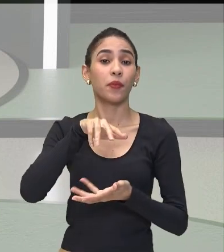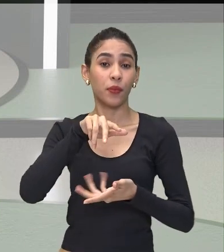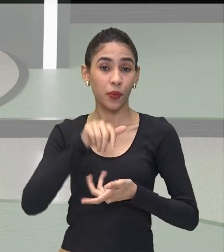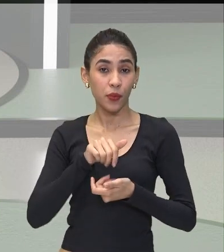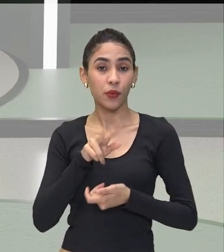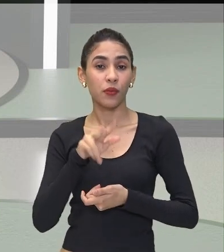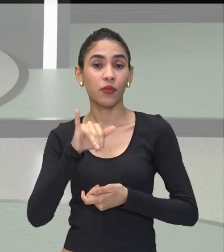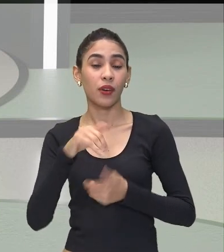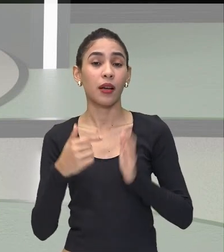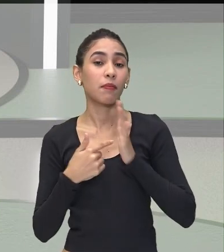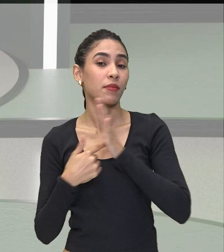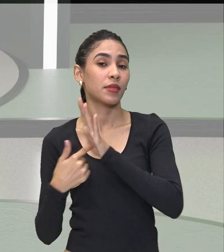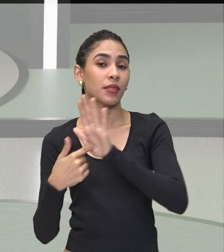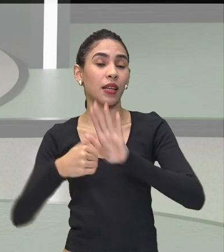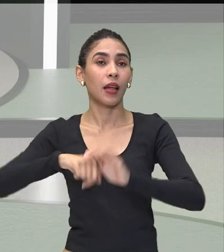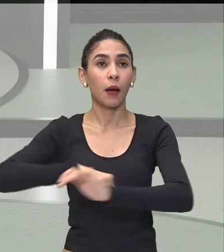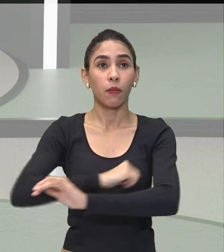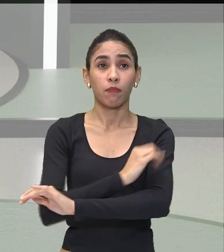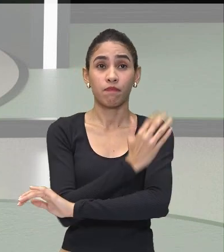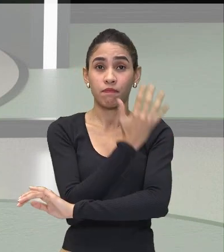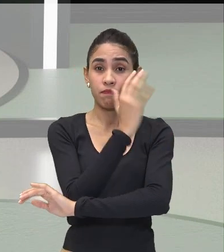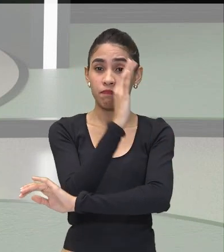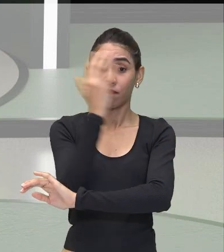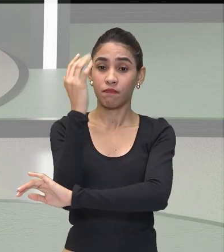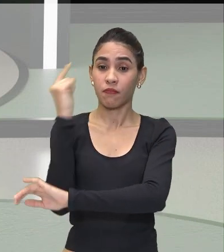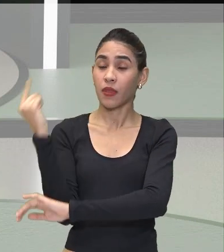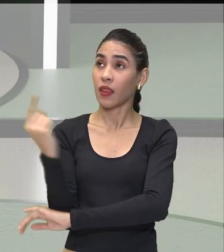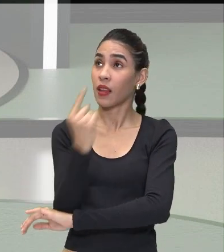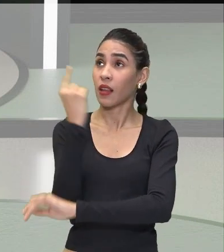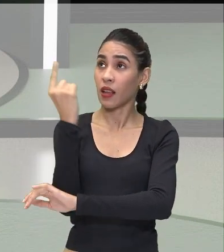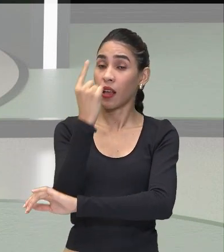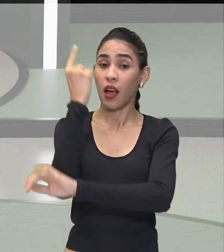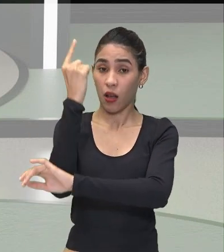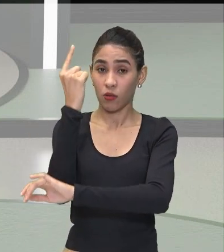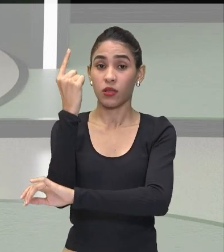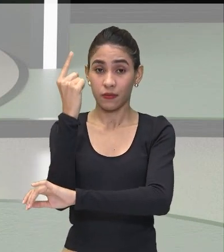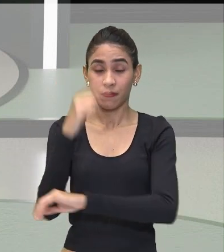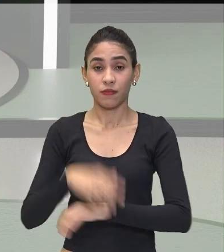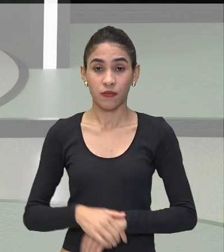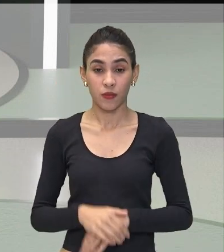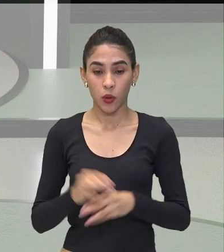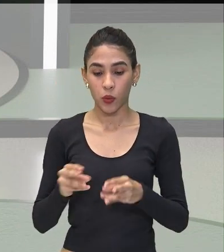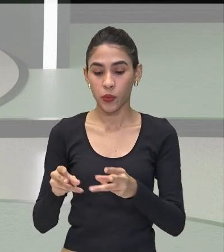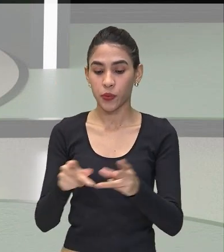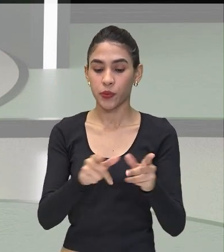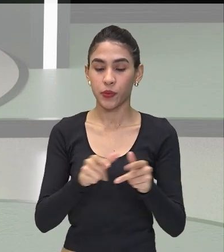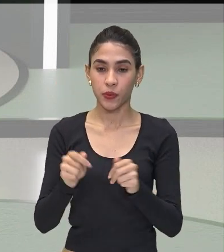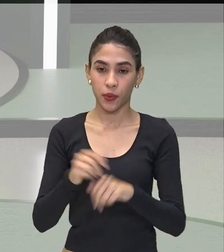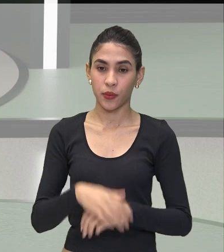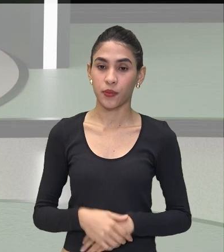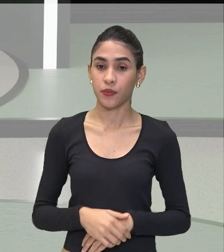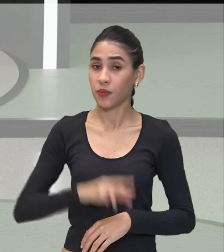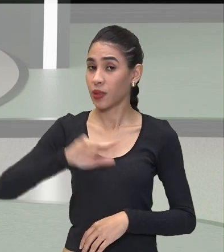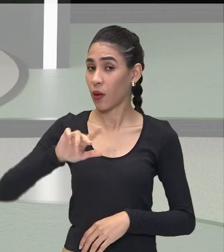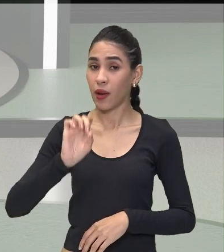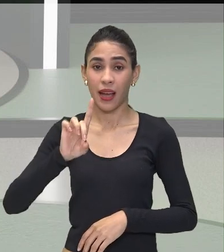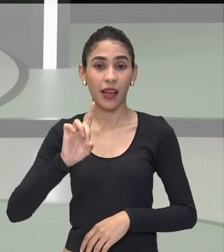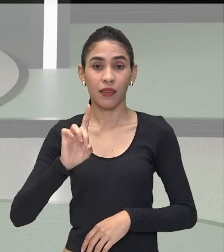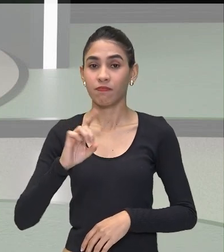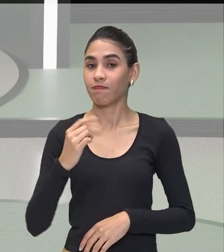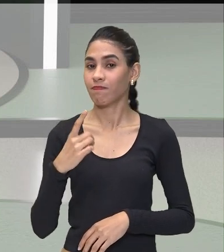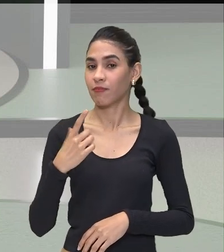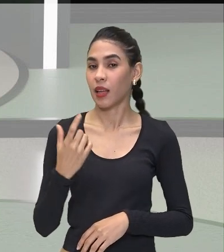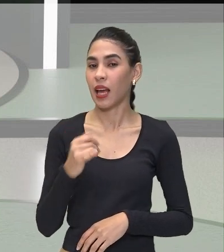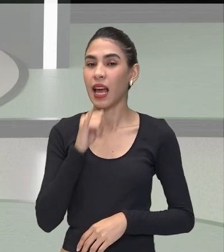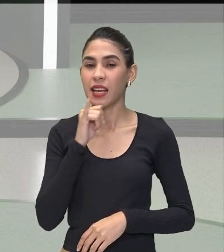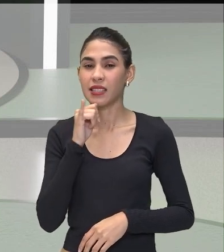vegetação Alta Densa Uma outra característica O solo dela Não é rico Em nutrientes